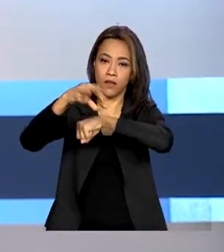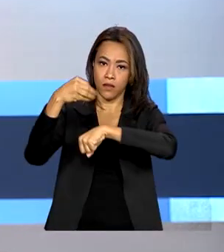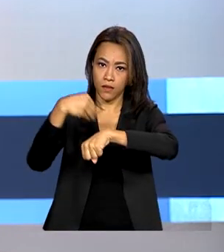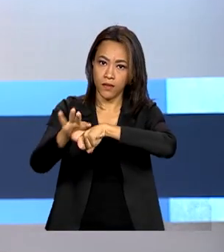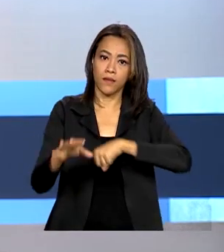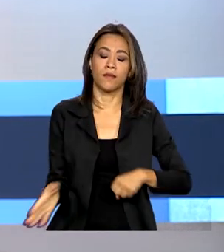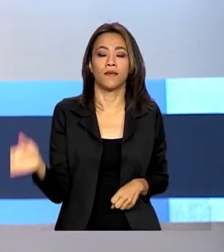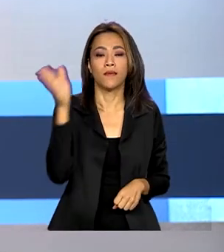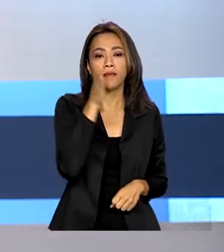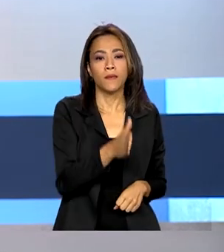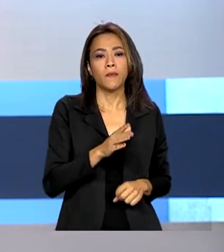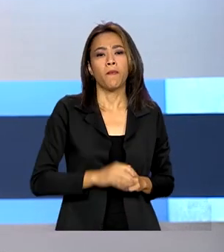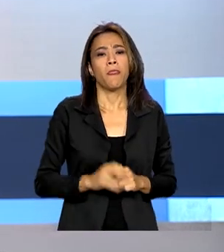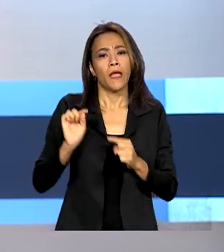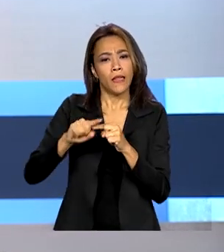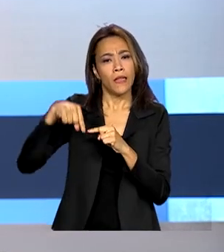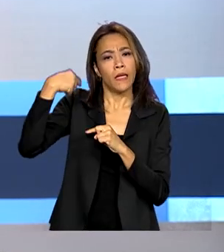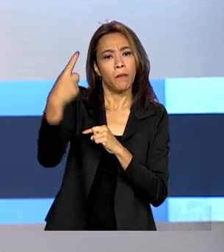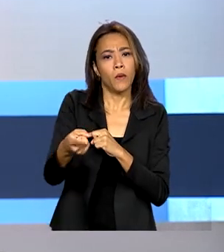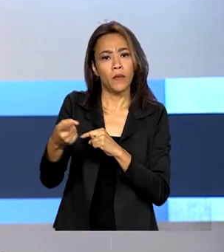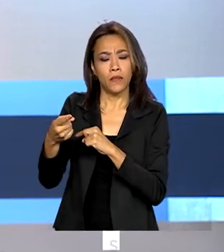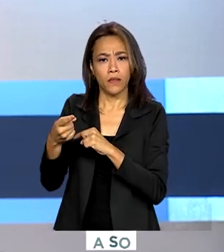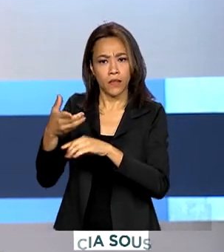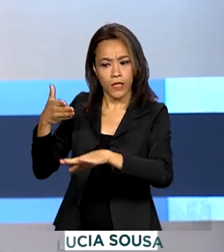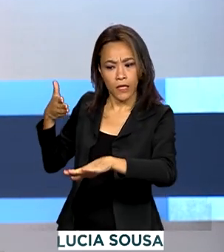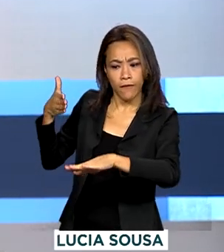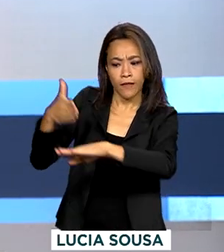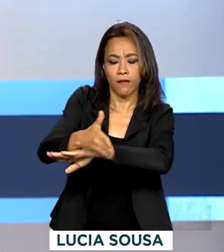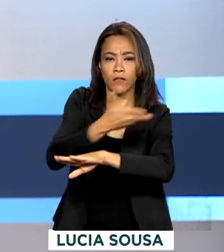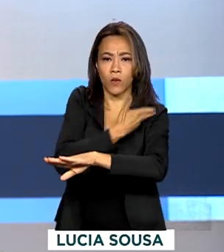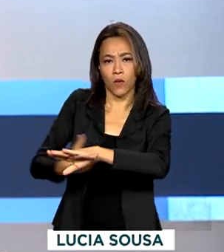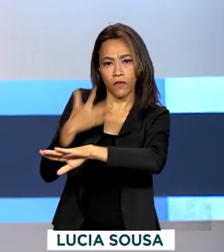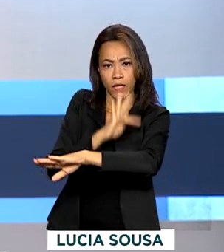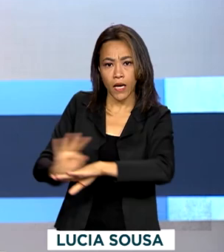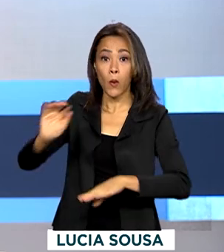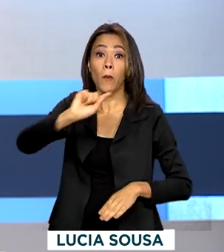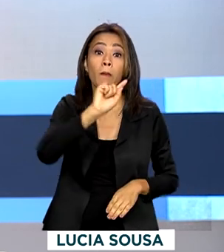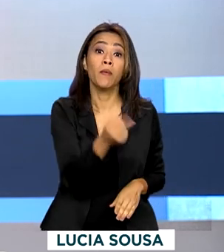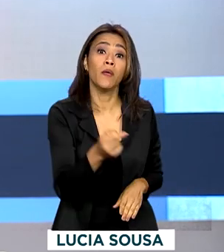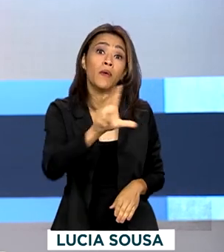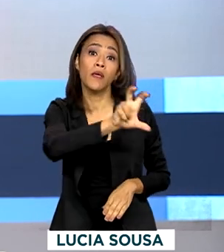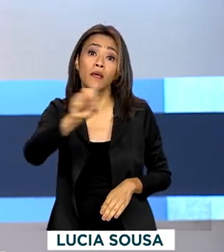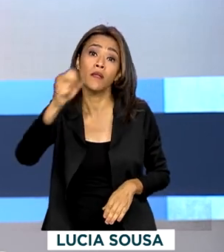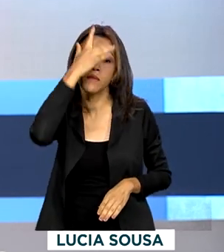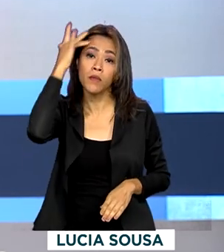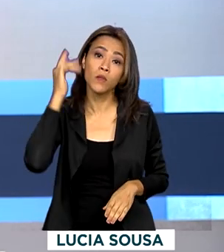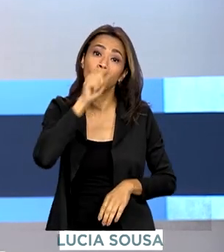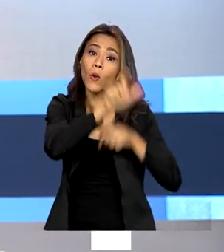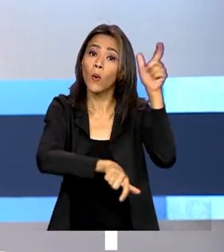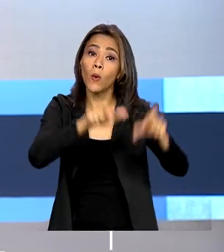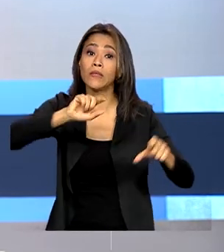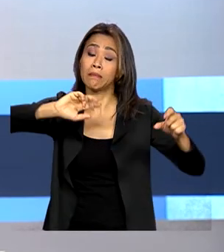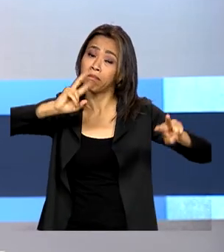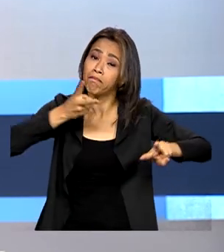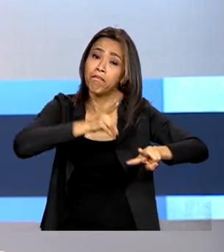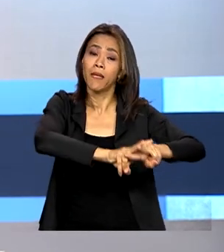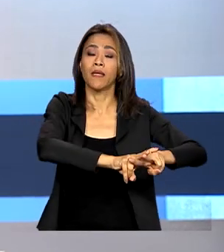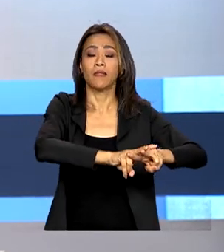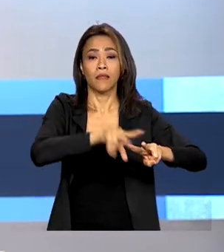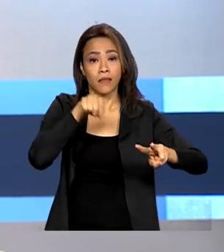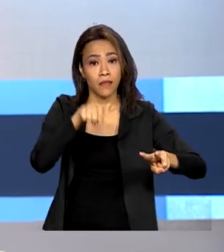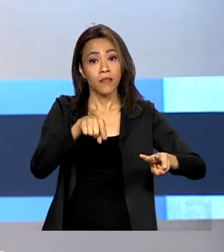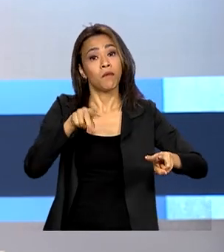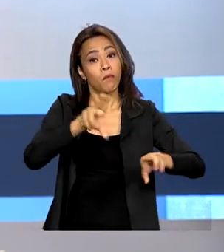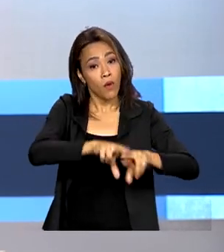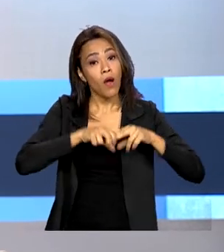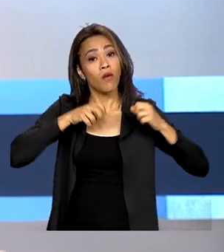E olha, após a intervenção federal em Brasília, cerca de 1.500 pessoas foram presas ou detidas por participação